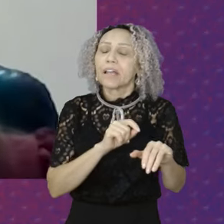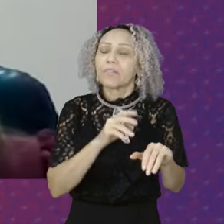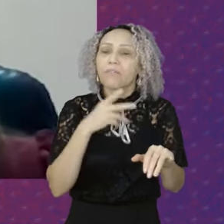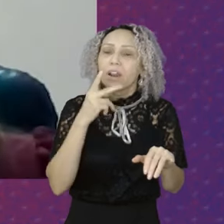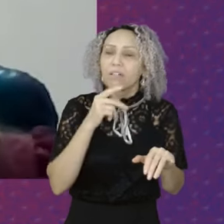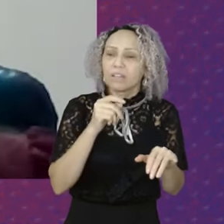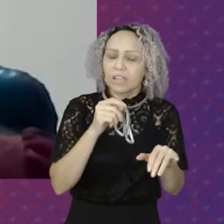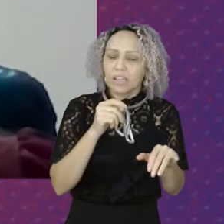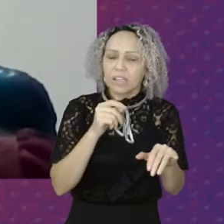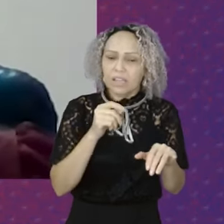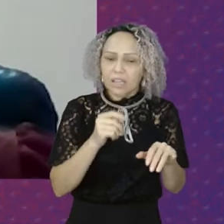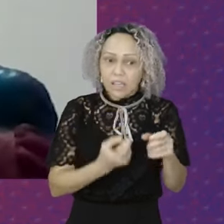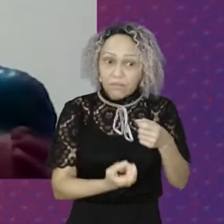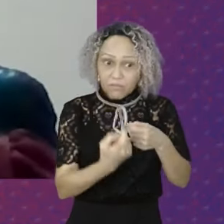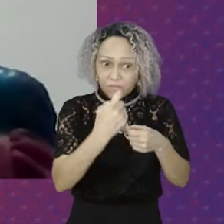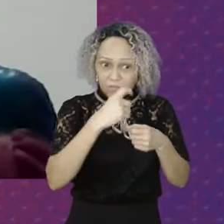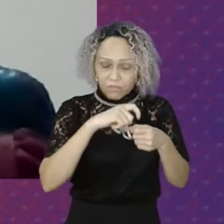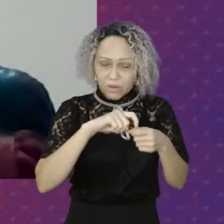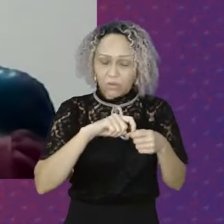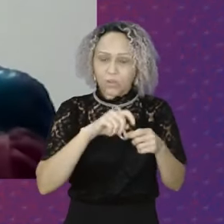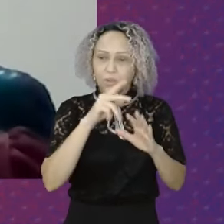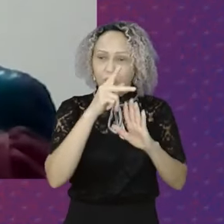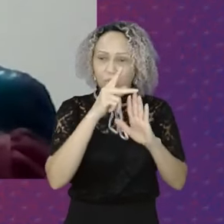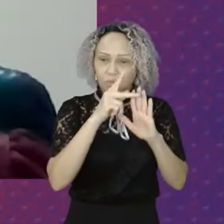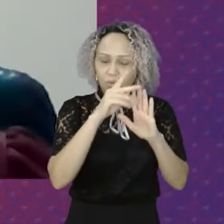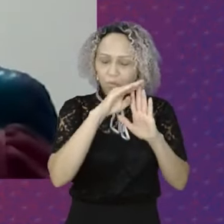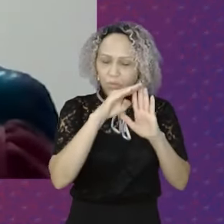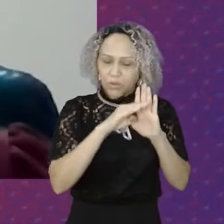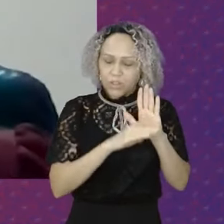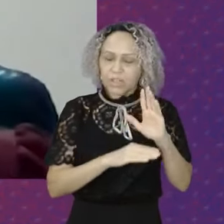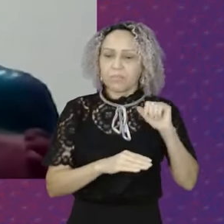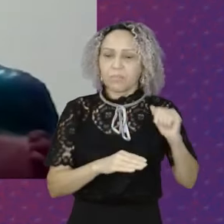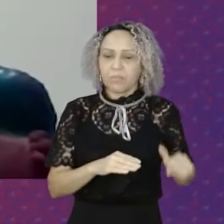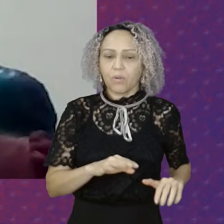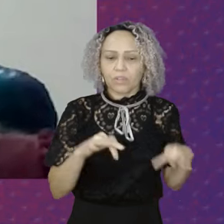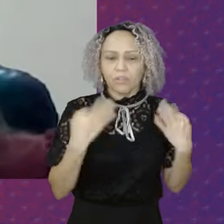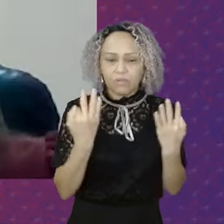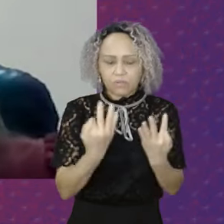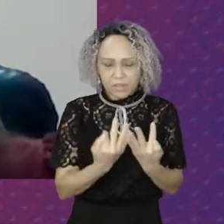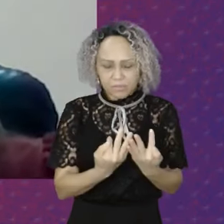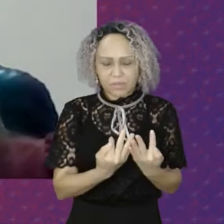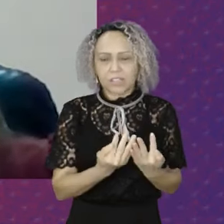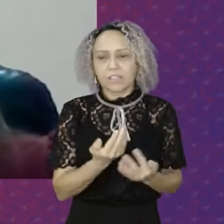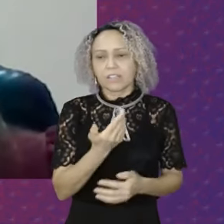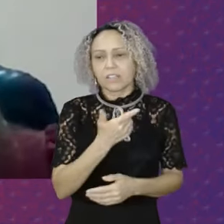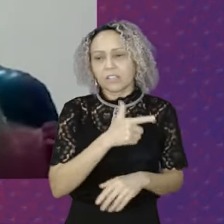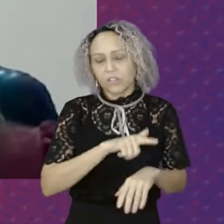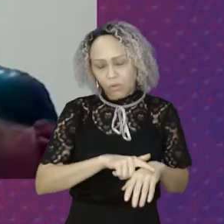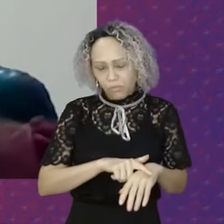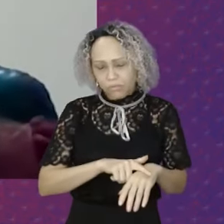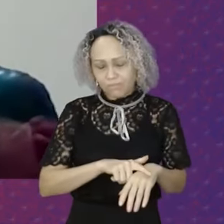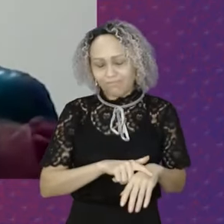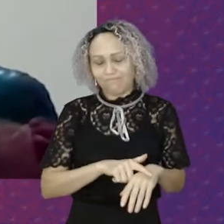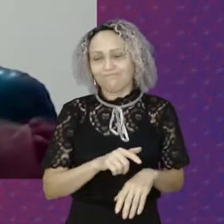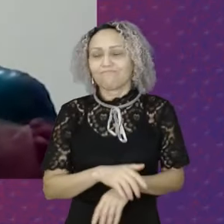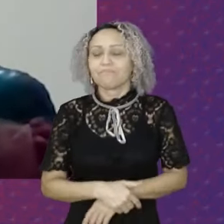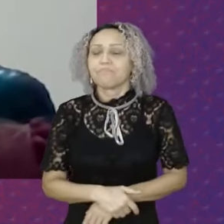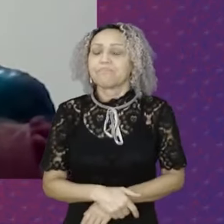voltou novamente A se chamar Bolsa Família Agora a partir do momento Em que ele assume A presidência do Brasil Então